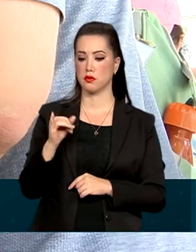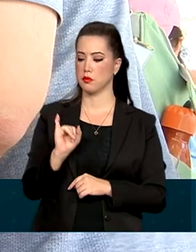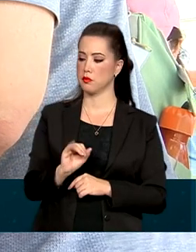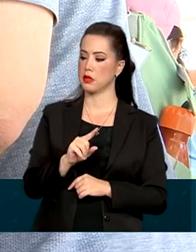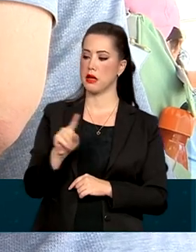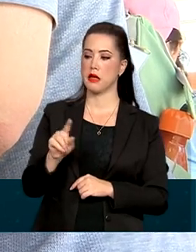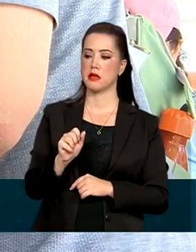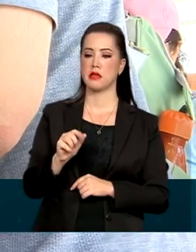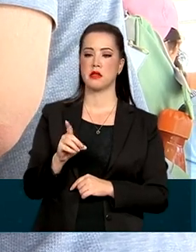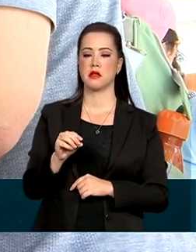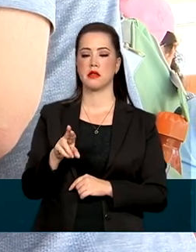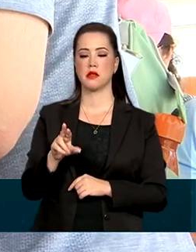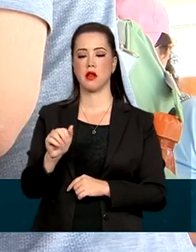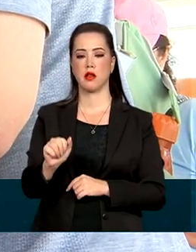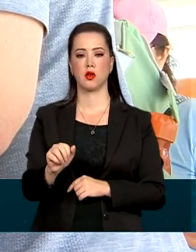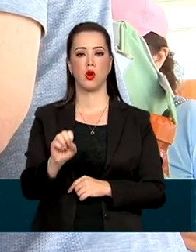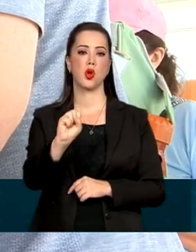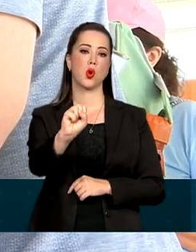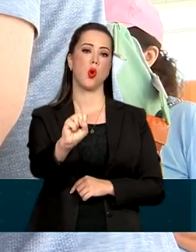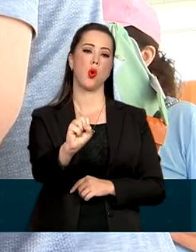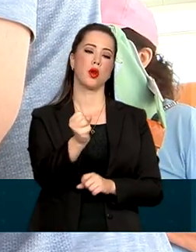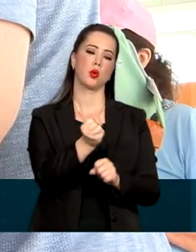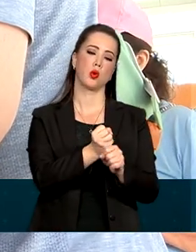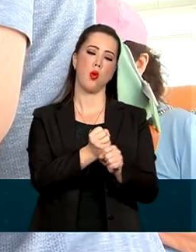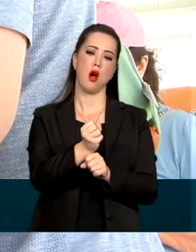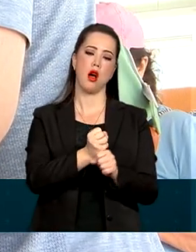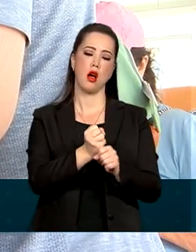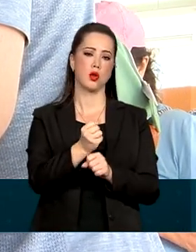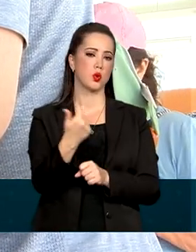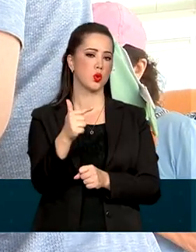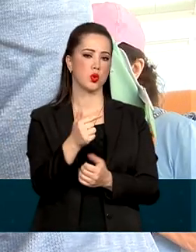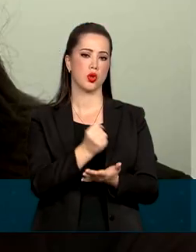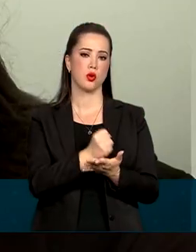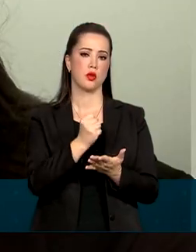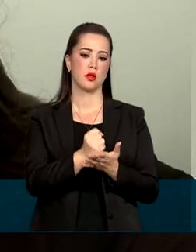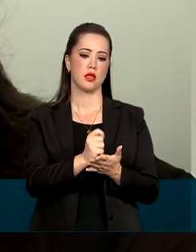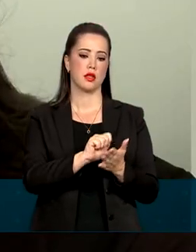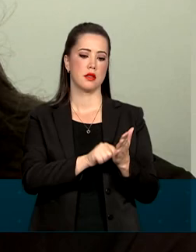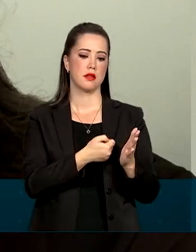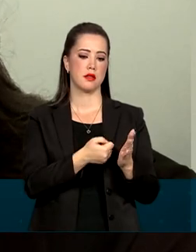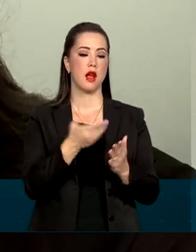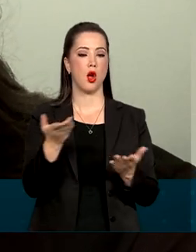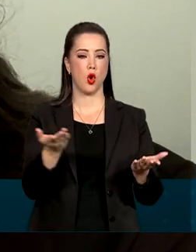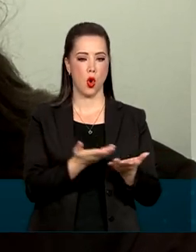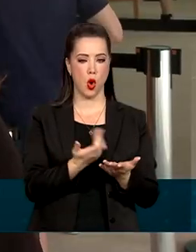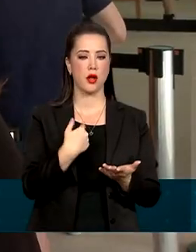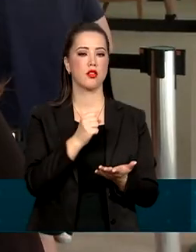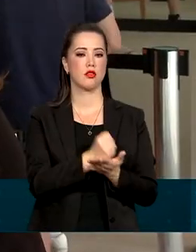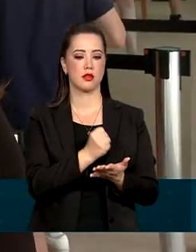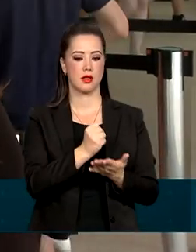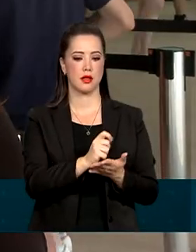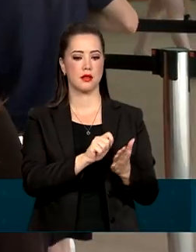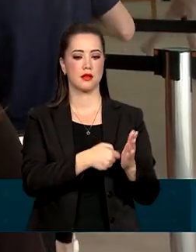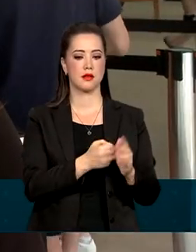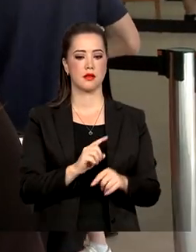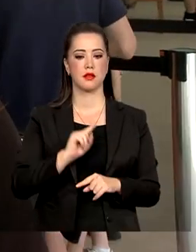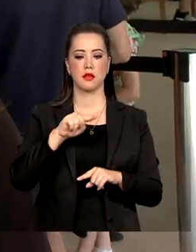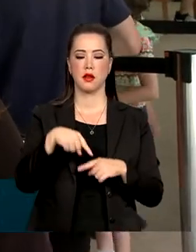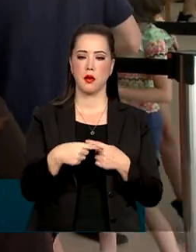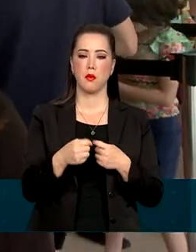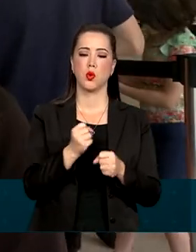Sem emprego formal há oito anos, ela teve a carteira assinada como recepcionista. Depois de tantos anos